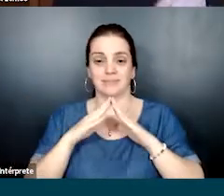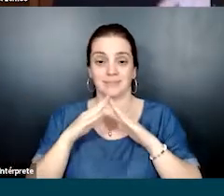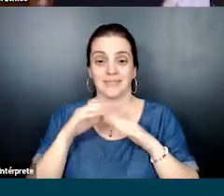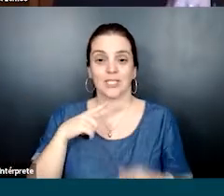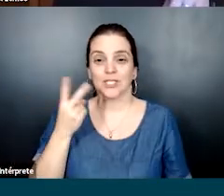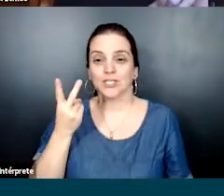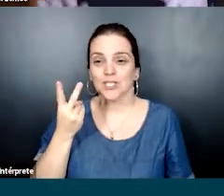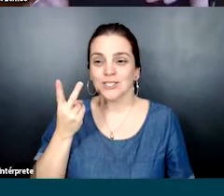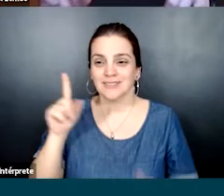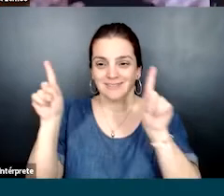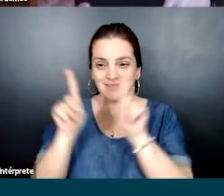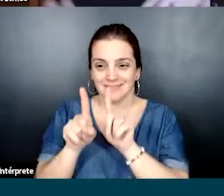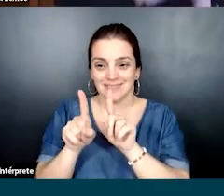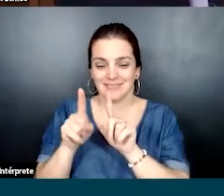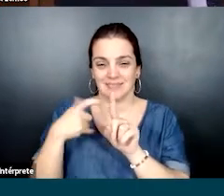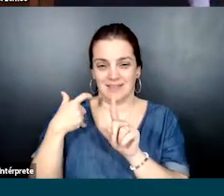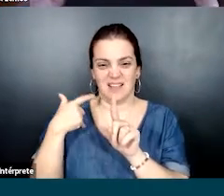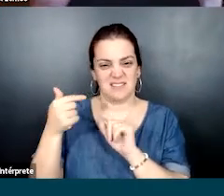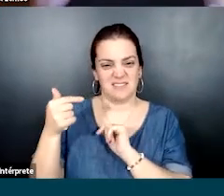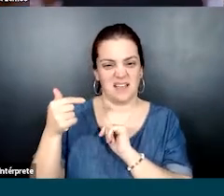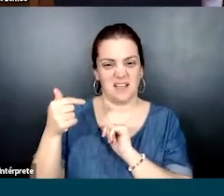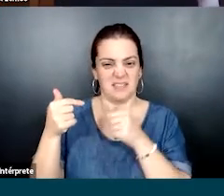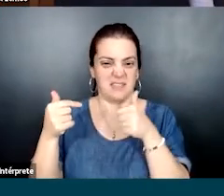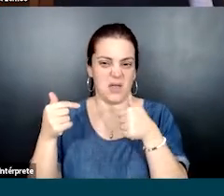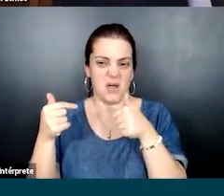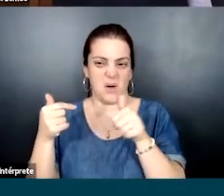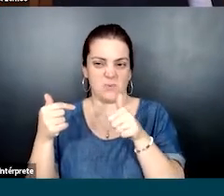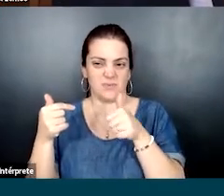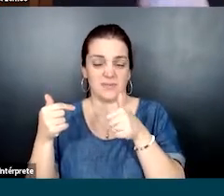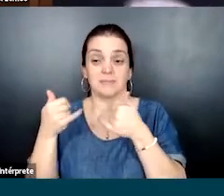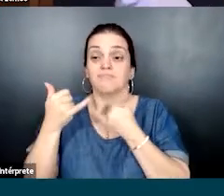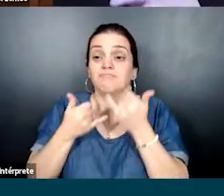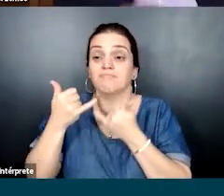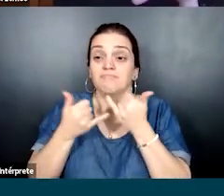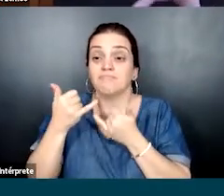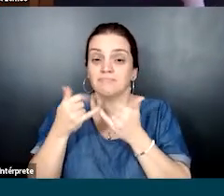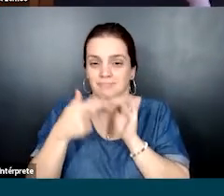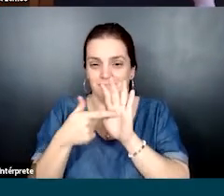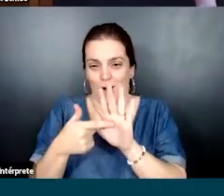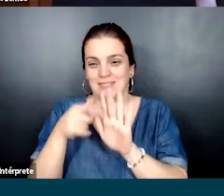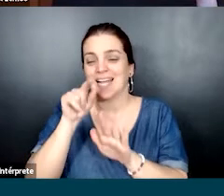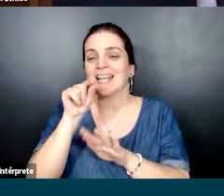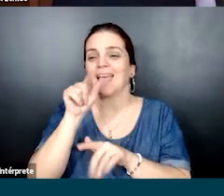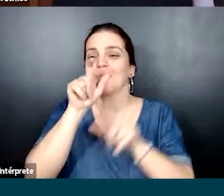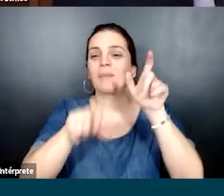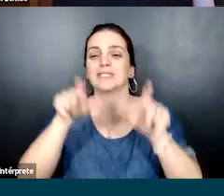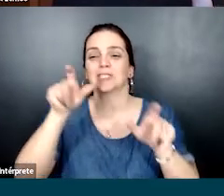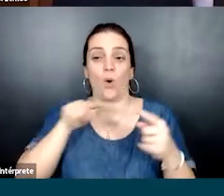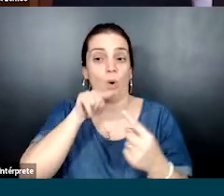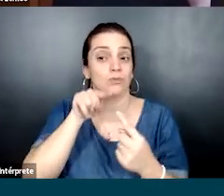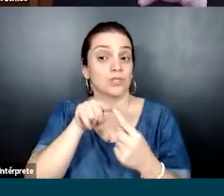eu trago uma imagem ilustrativa de duas crianças próximas aí dessa faixa etária de 7 a 11 anos, brincando, para representar bem o nosso público.